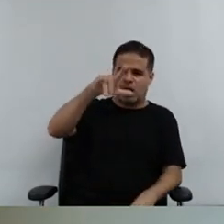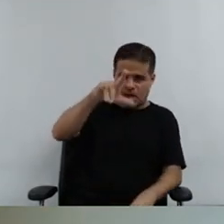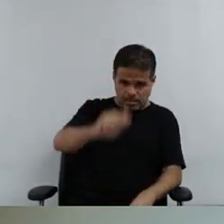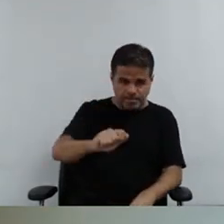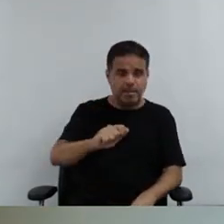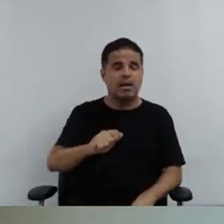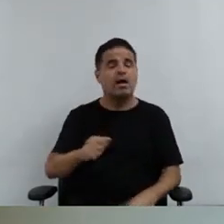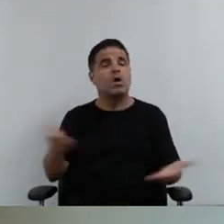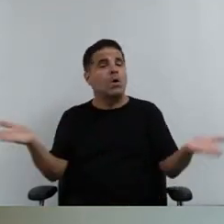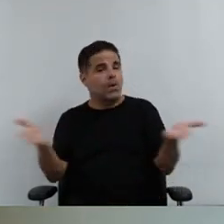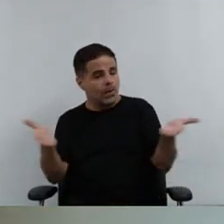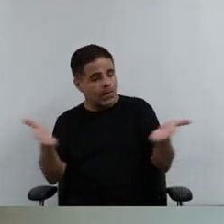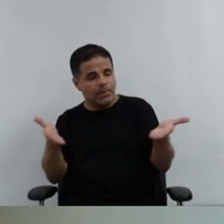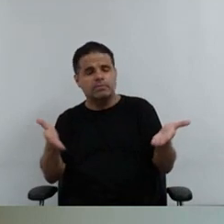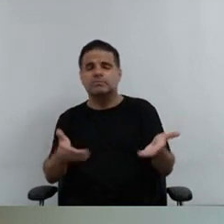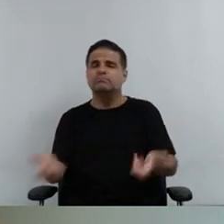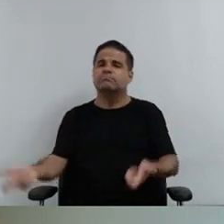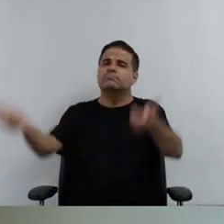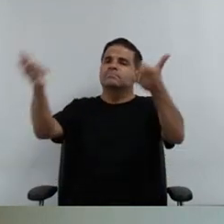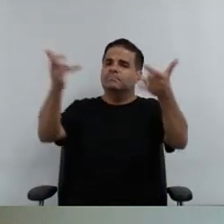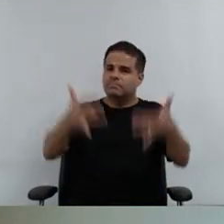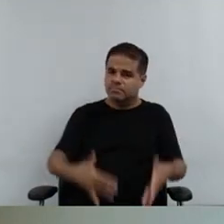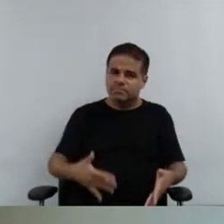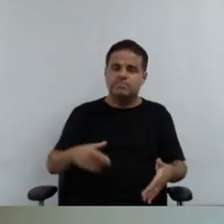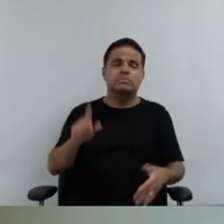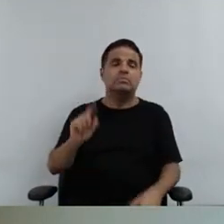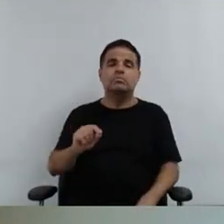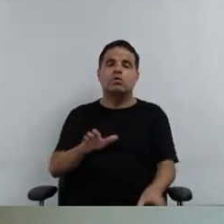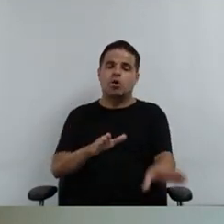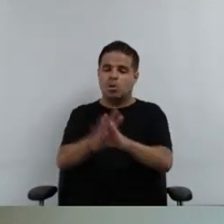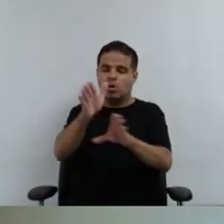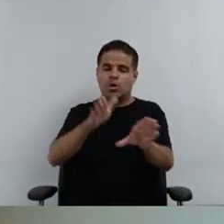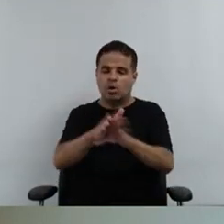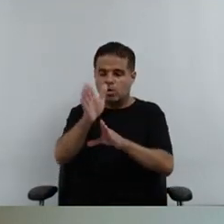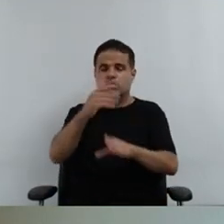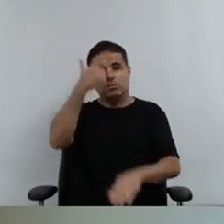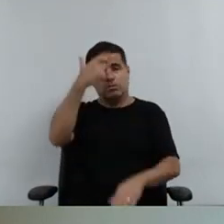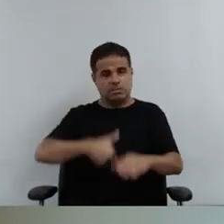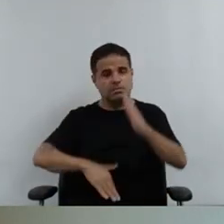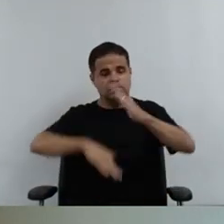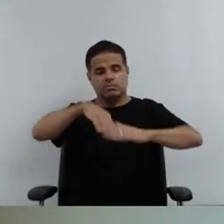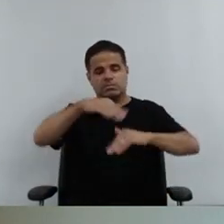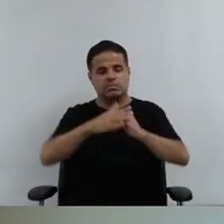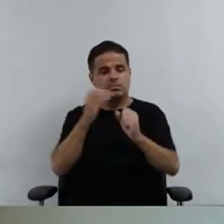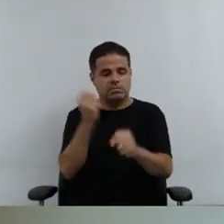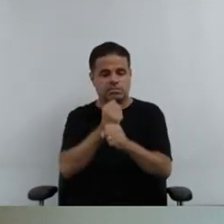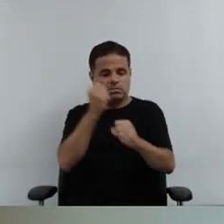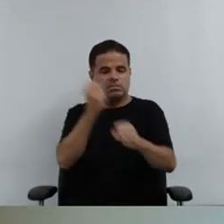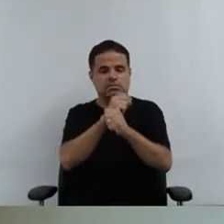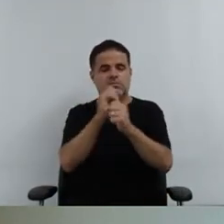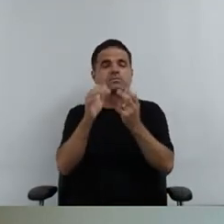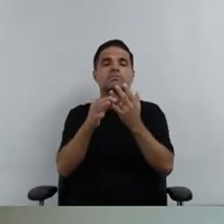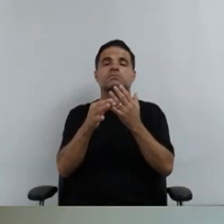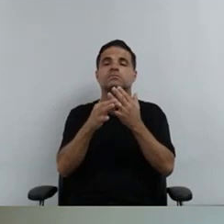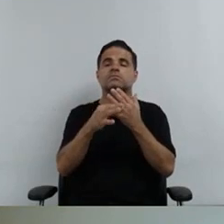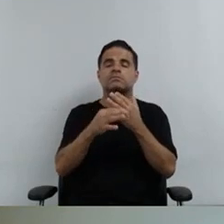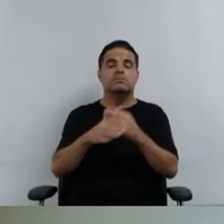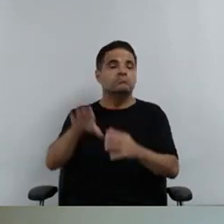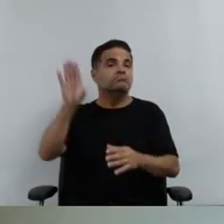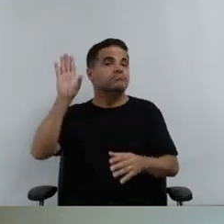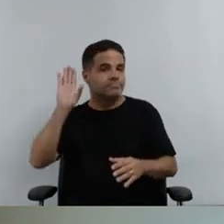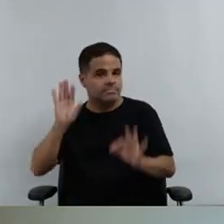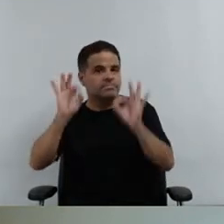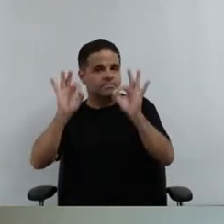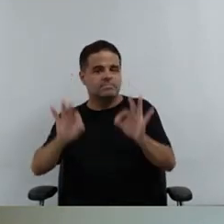e hoje, falo aqui em nome do nosso Conselho Consultivo, sou conselheira do Conselho Consultivo da Ouvidoria da